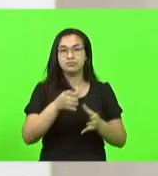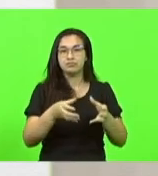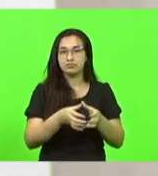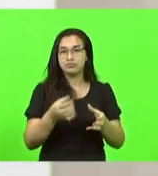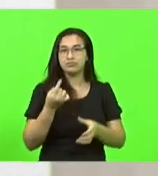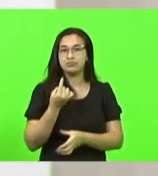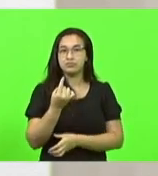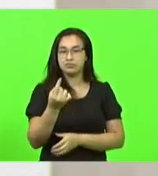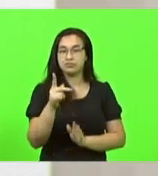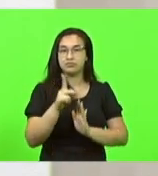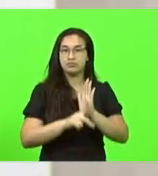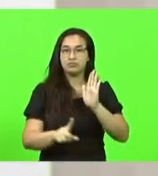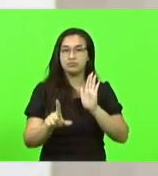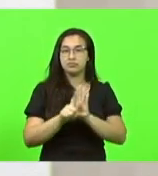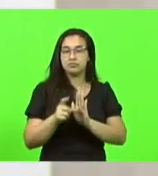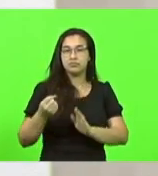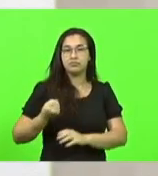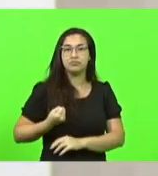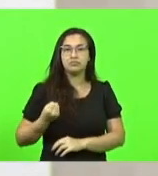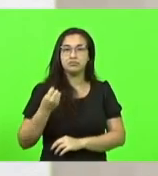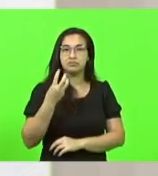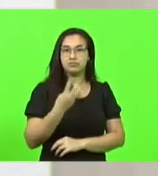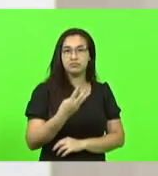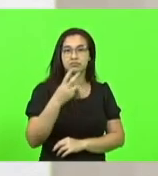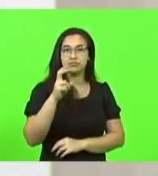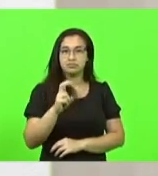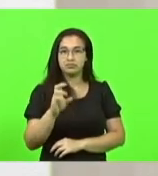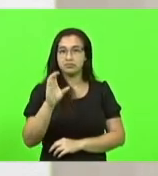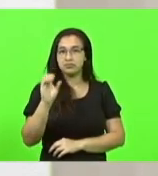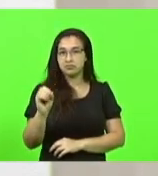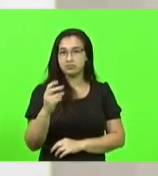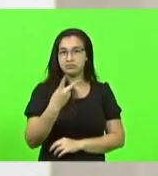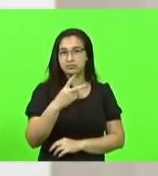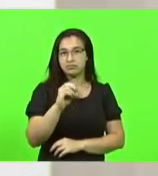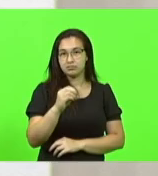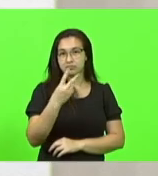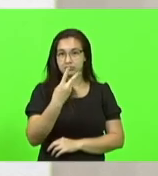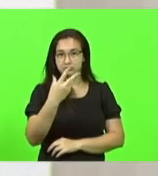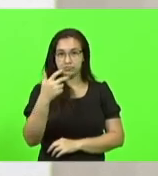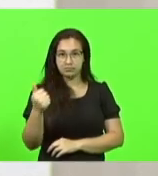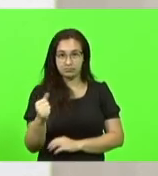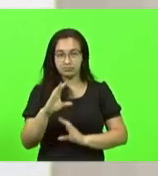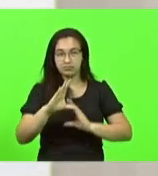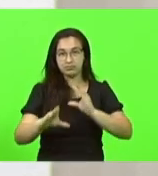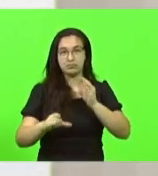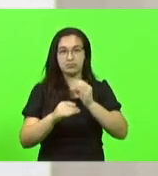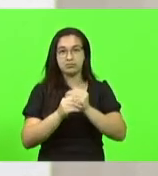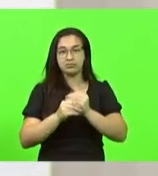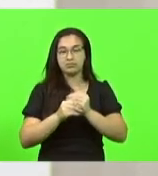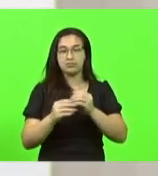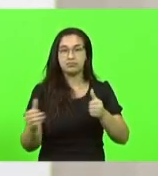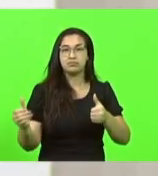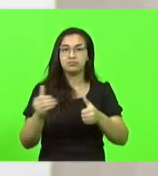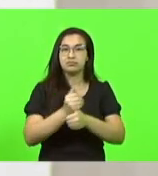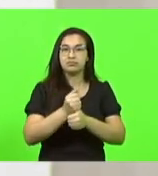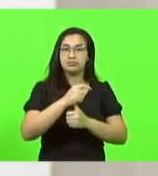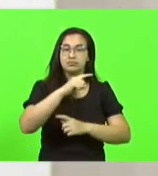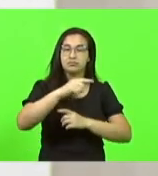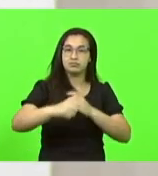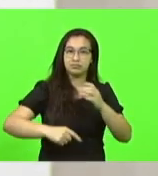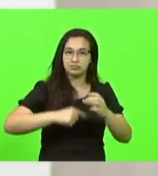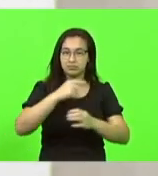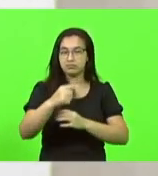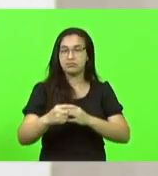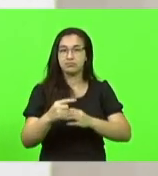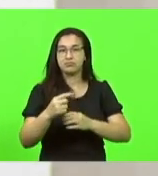único o projeto de lei nº 350-2021, com emenda substitutiva global. E dando